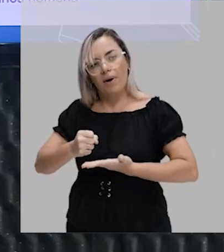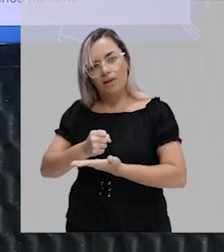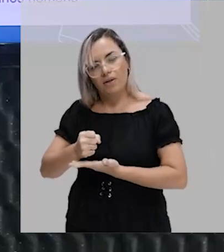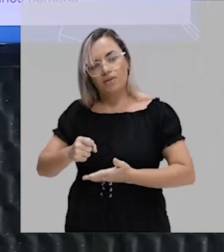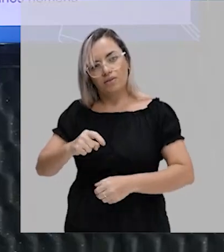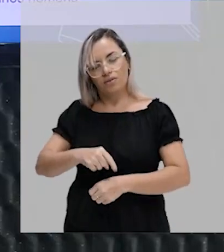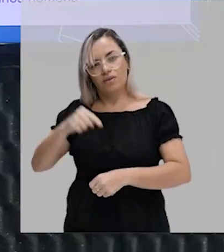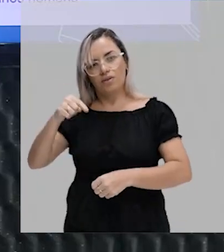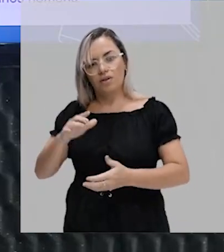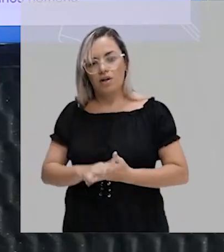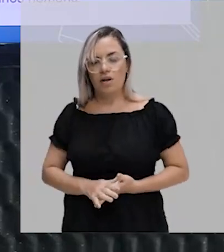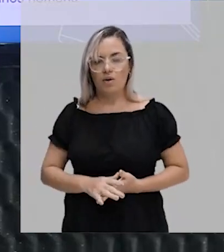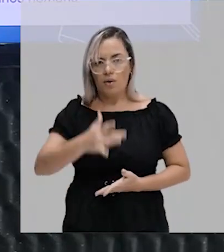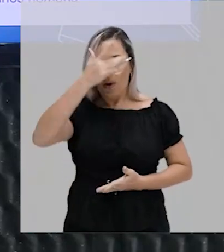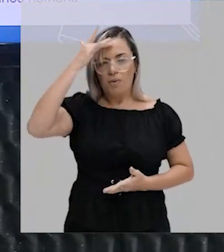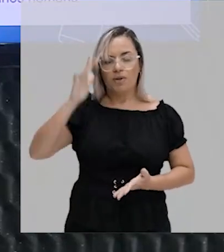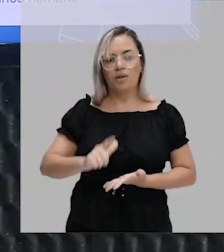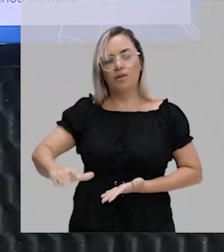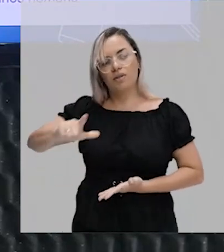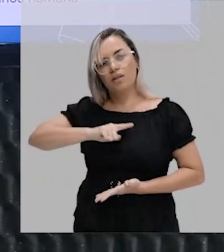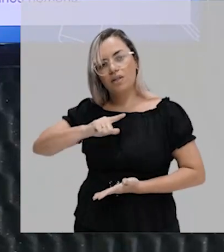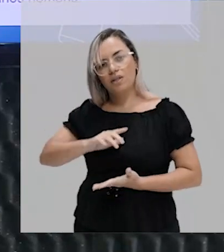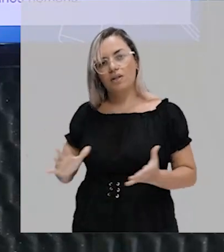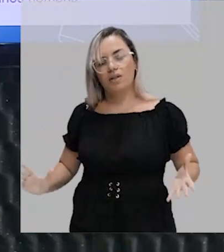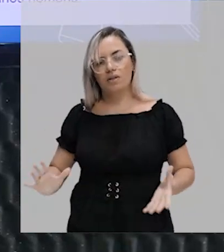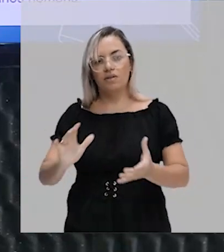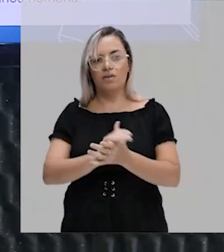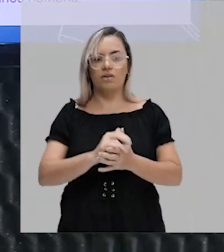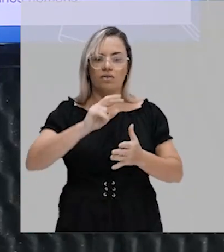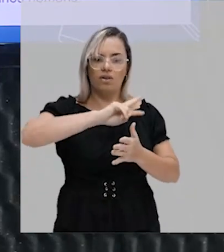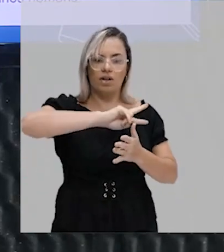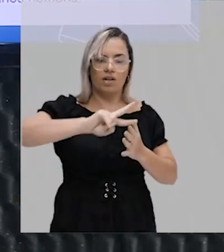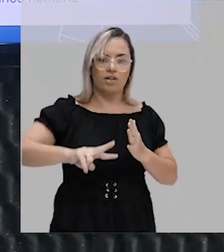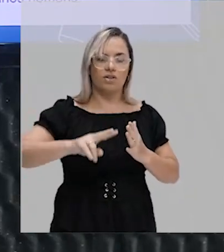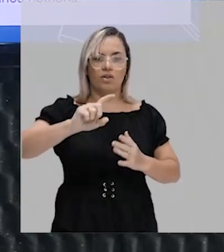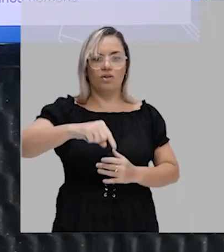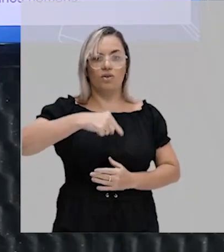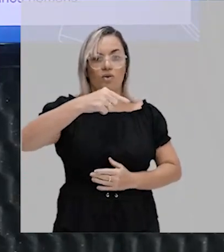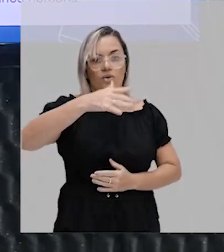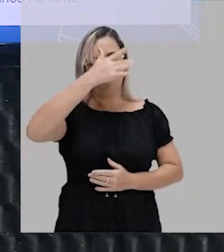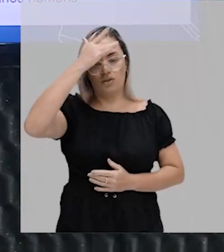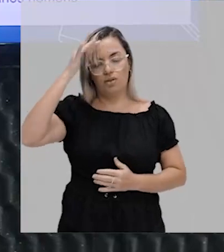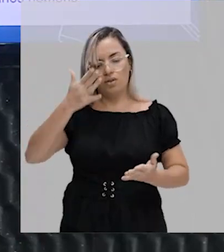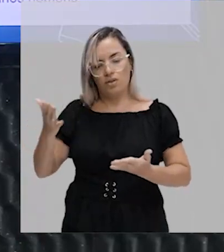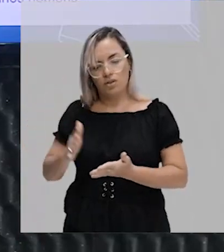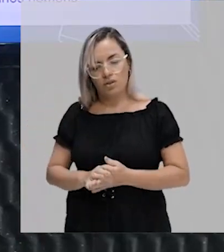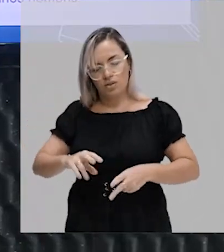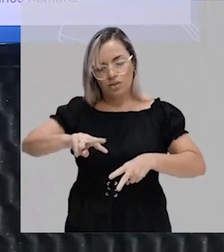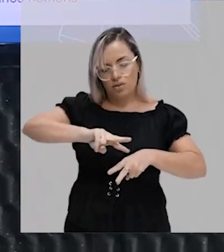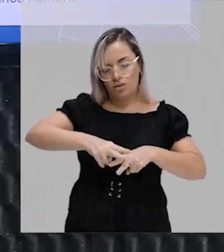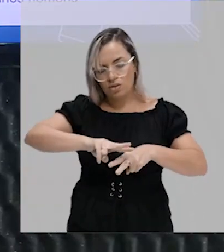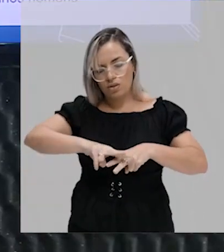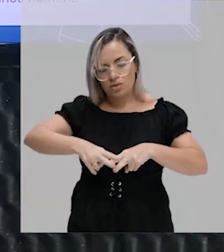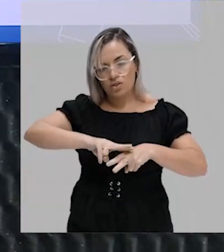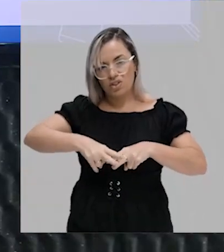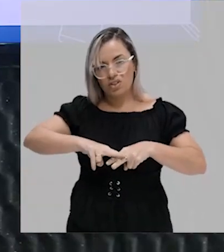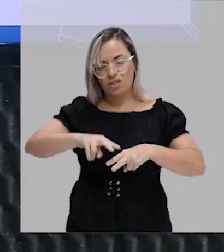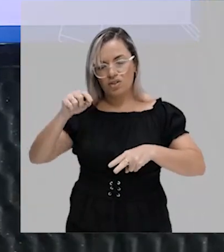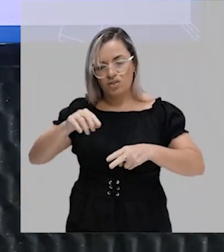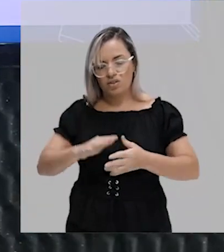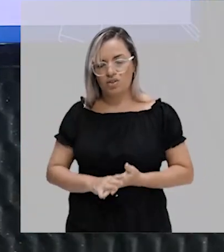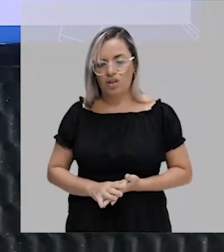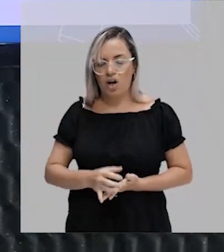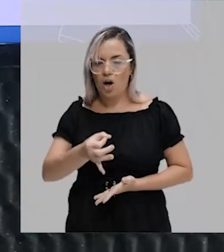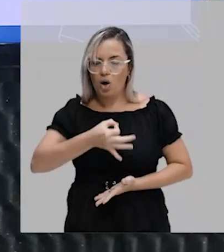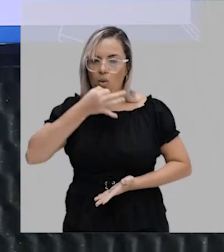Uma pessoa poder ter ou se casar com várias outras. E aí, de acordo com o gênero, a visão sobre isso muda. A